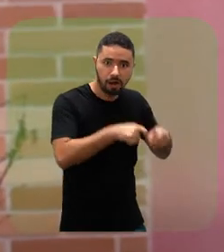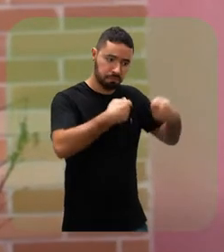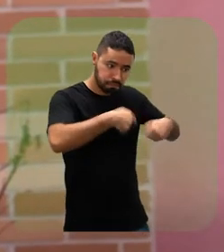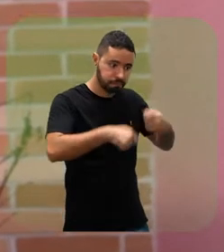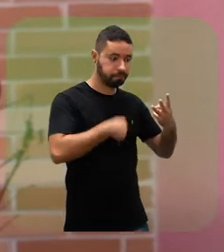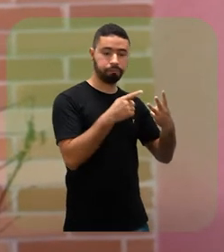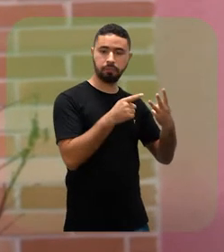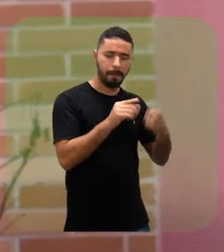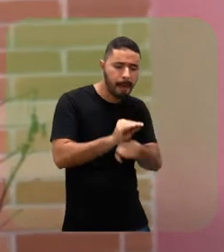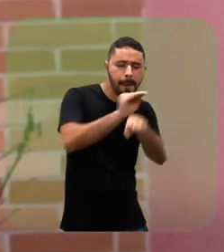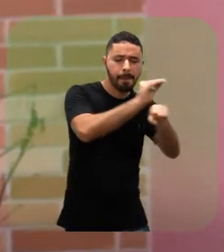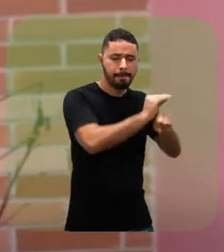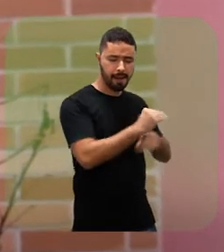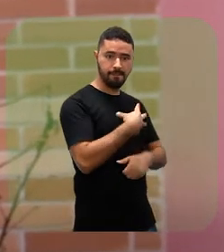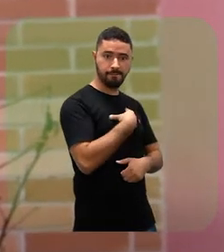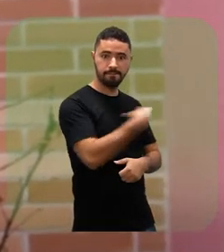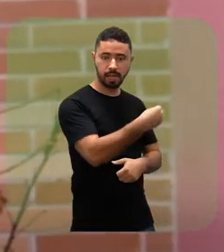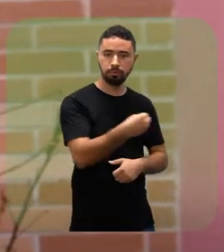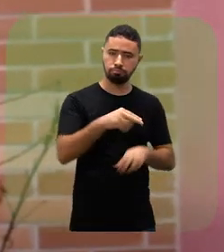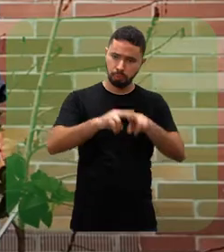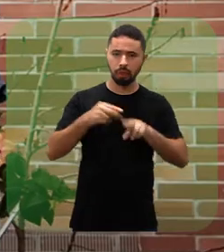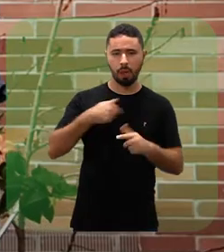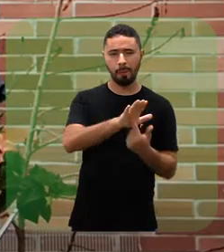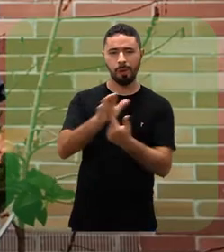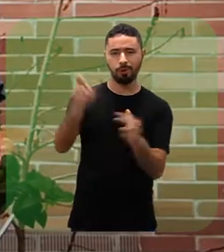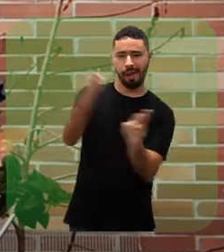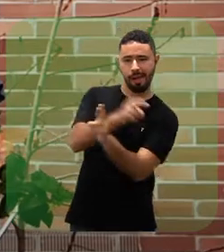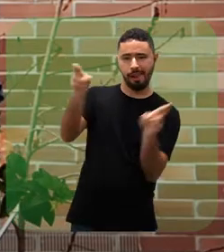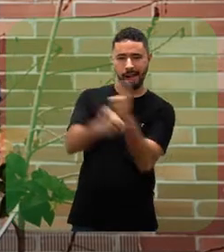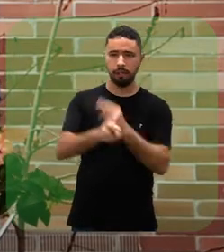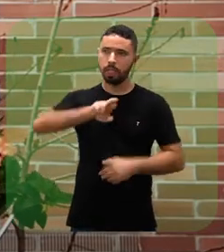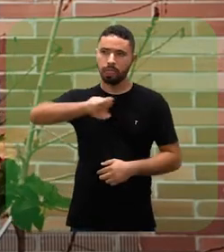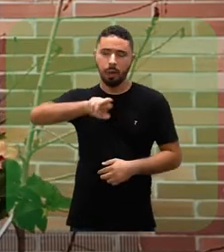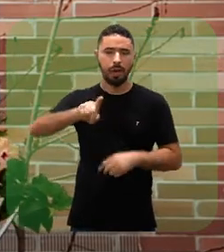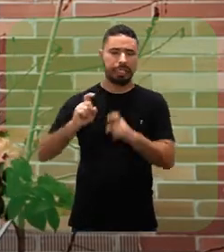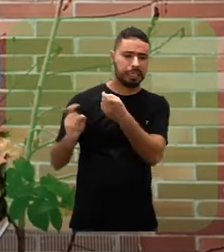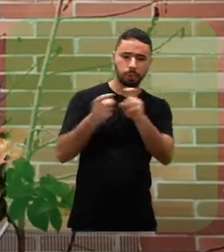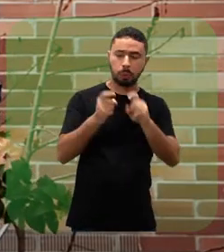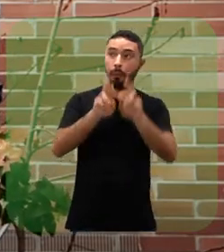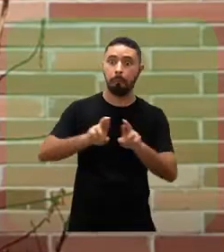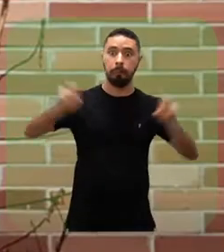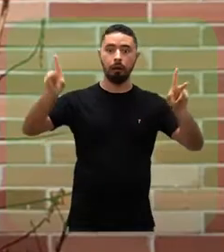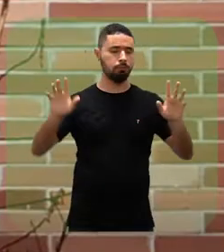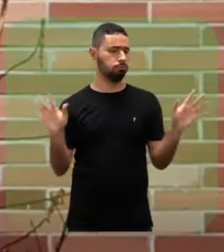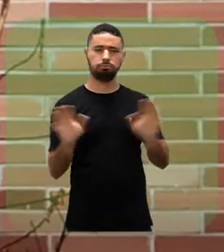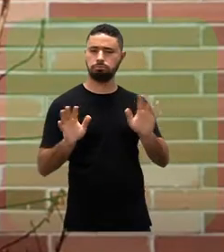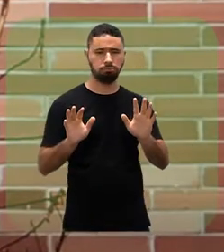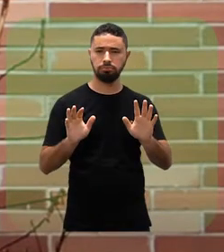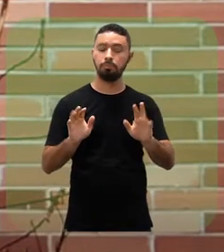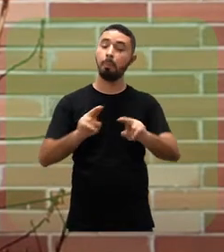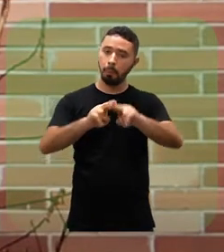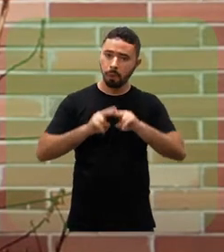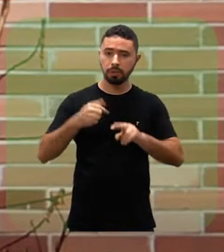elas precisam cuidar dos filhos. Então eu trago essa relação para que a gente entenda que não é uma discussão tão longe. E eu trago essas